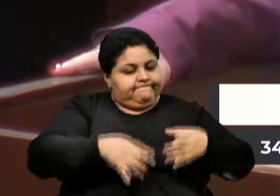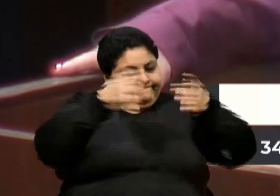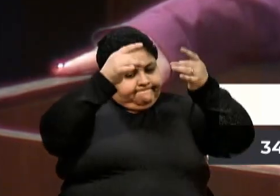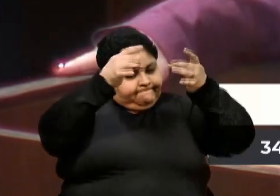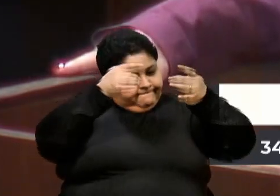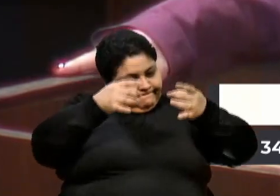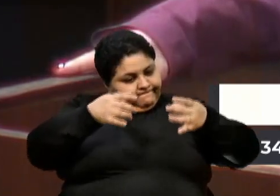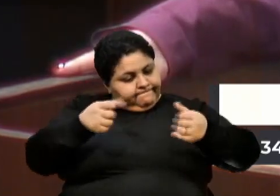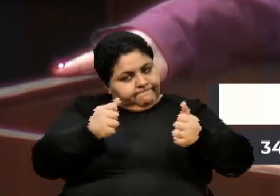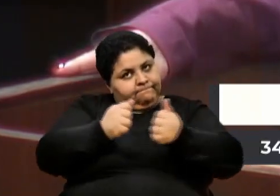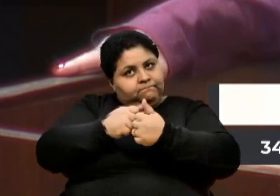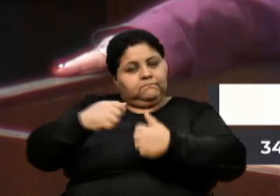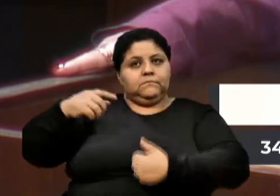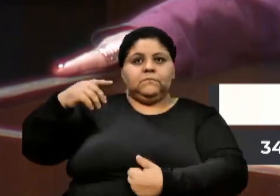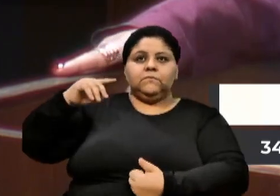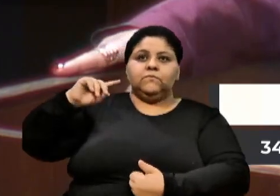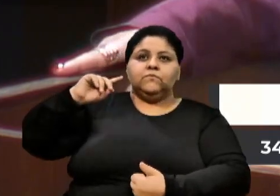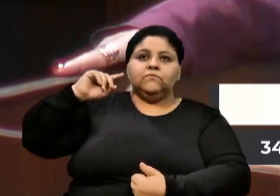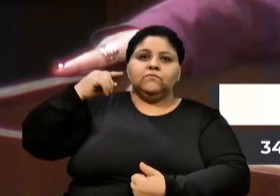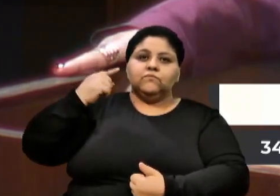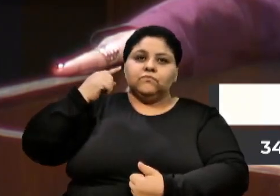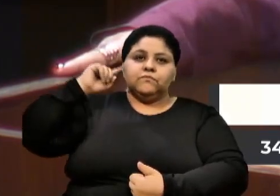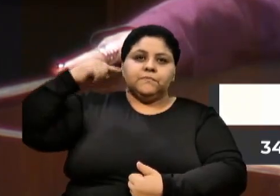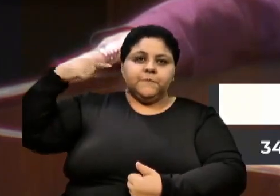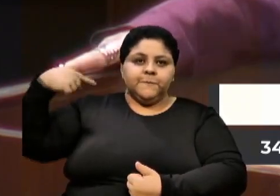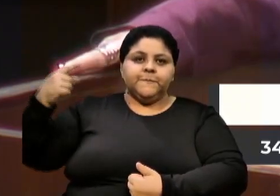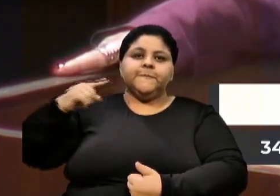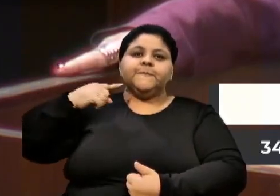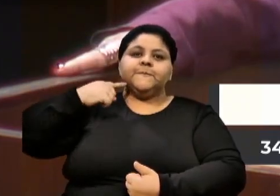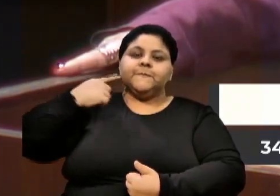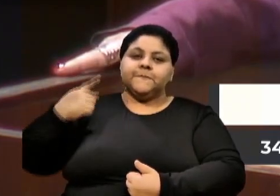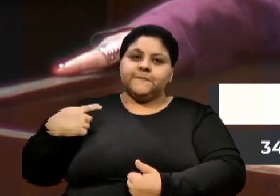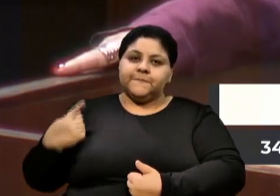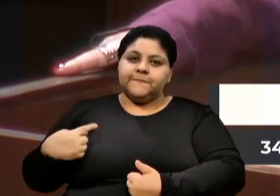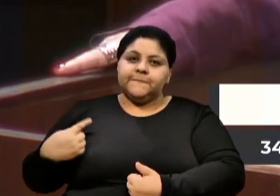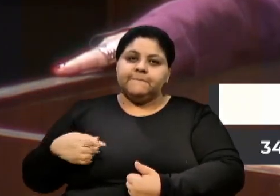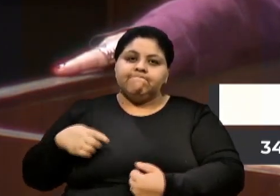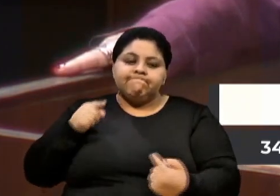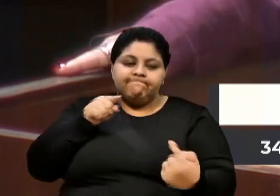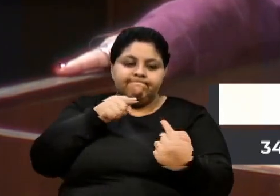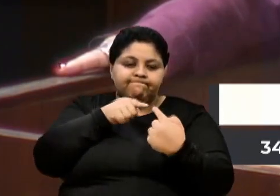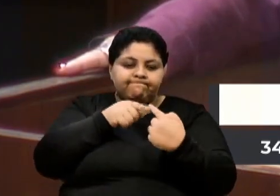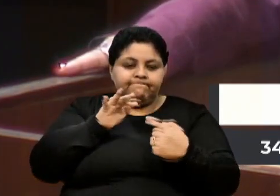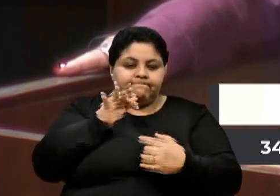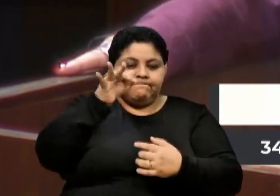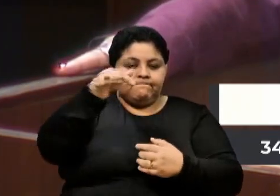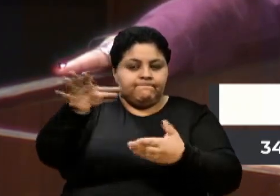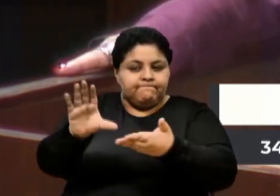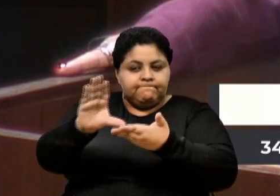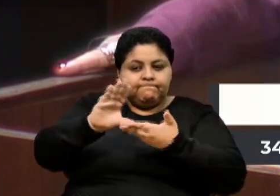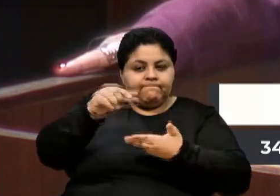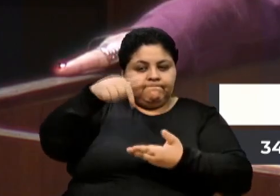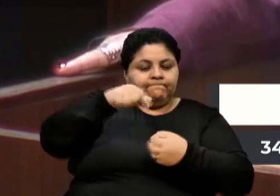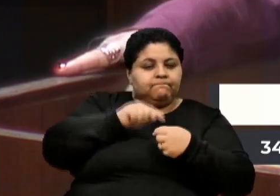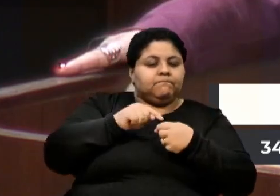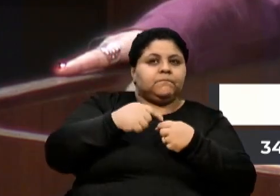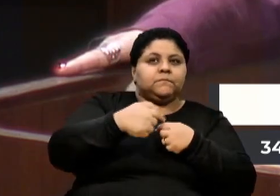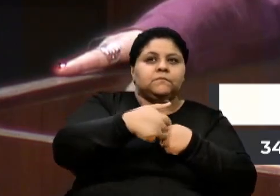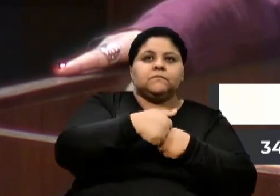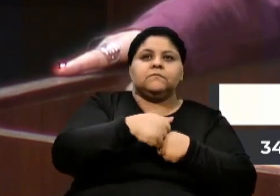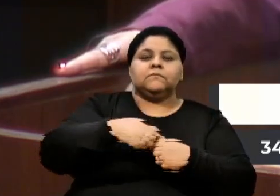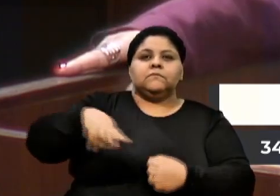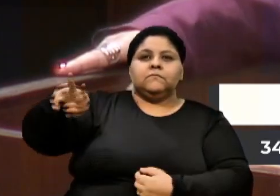deputada e a perspectiva do futuro aqui, de Coisa Investimento na nossa cidade. Na